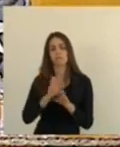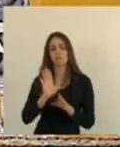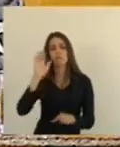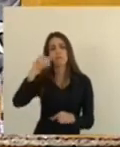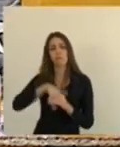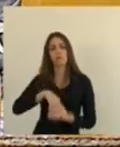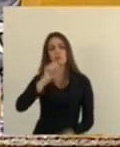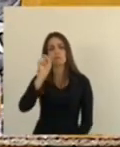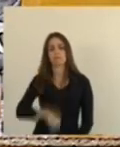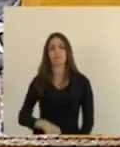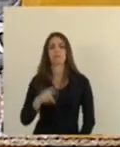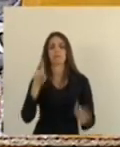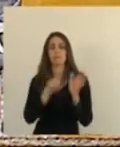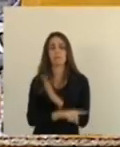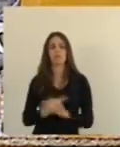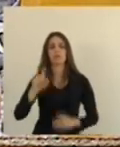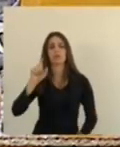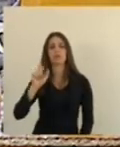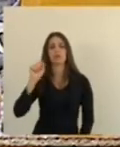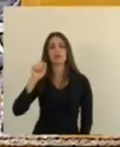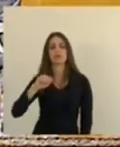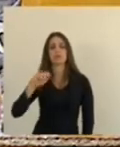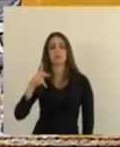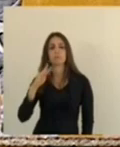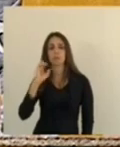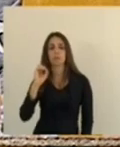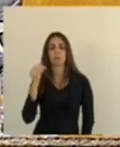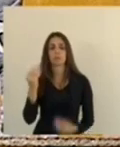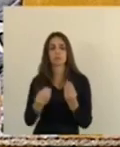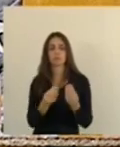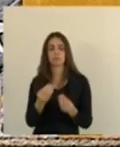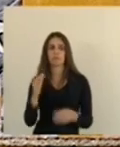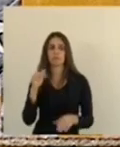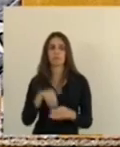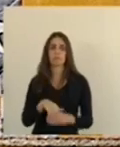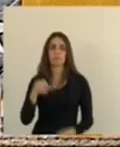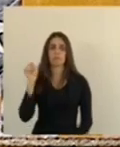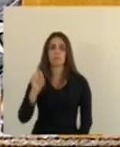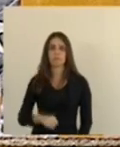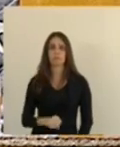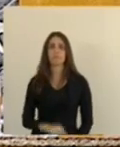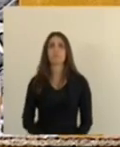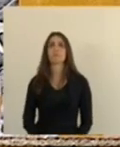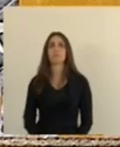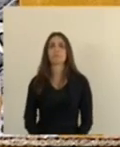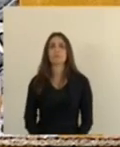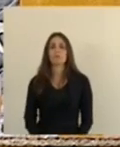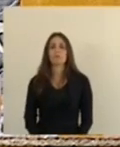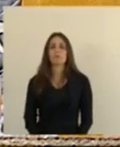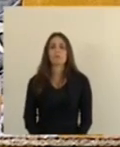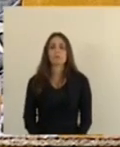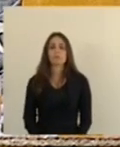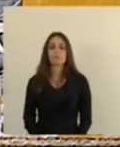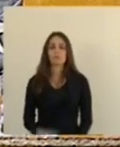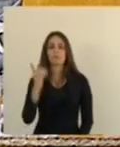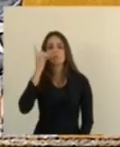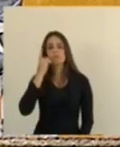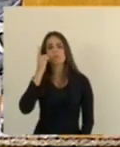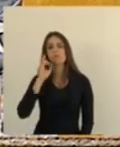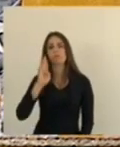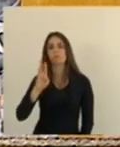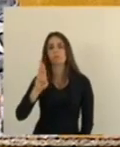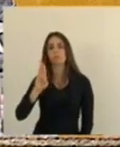alexandre chambinho voto sim senhor presidente deputado alexandre chambinho vota sim como voto deputado bruno